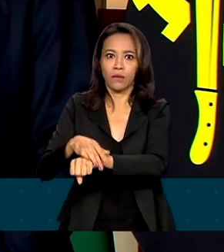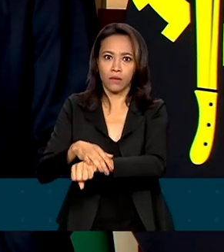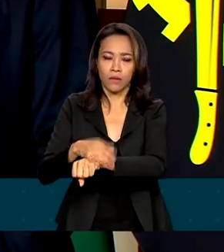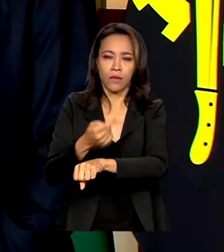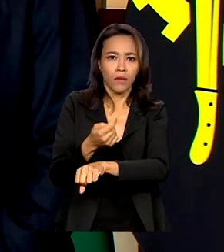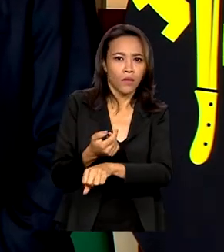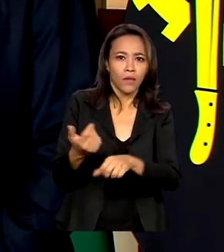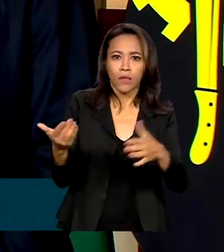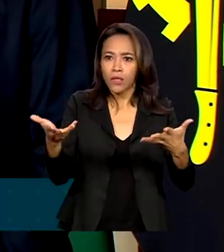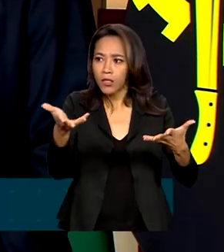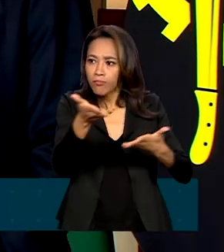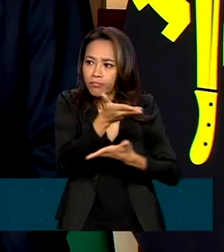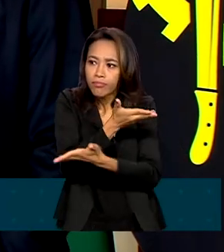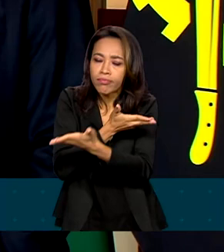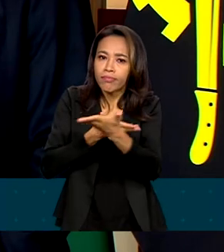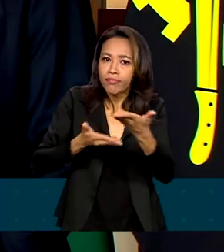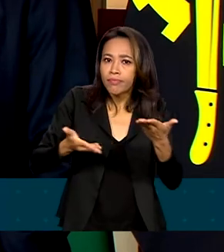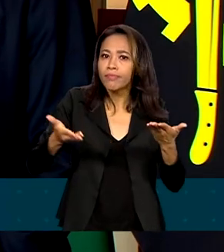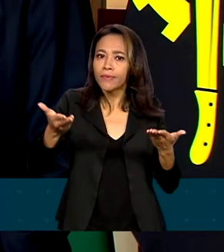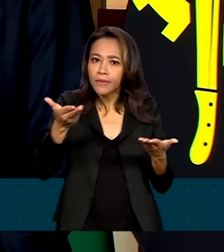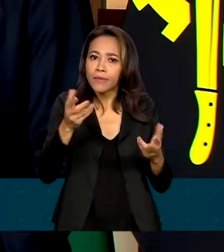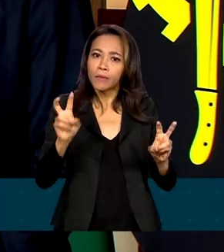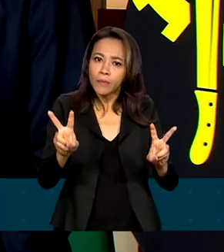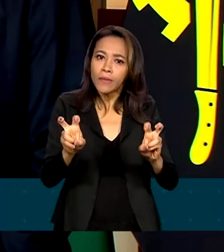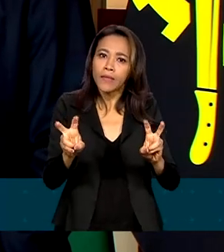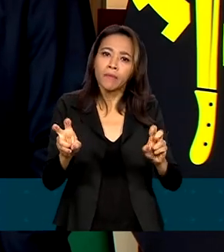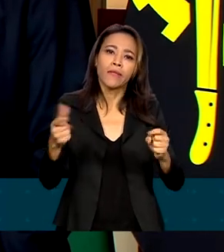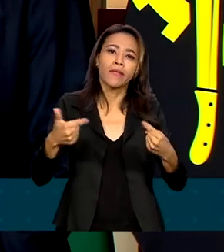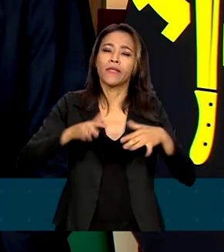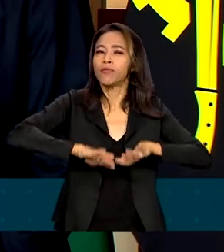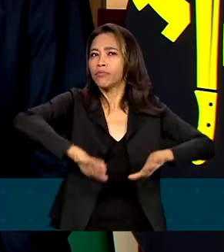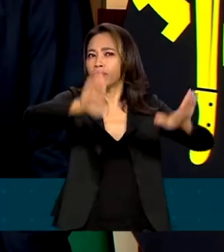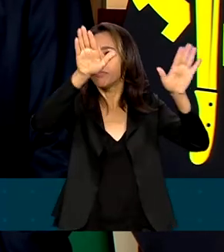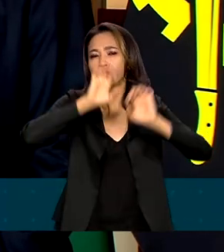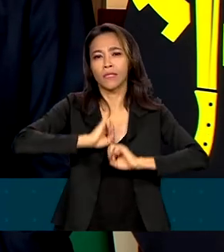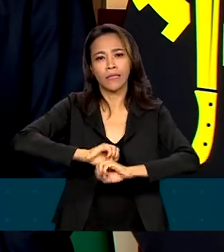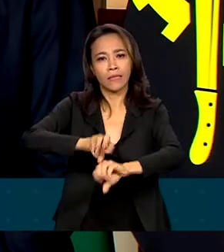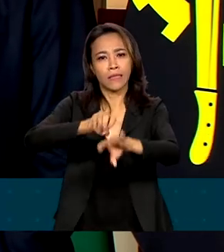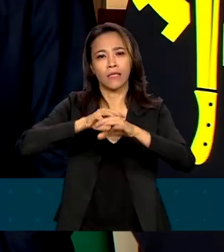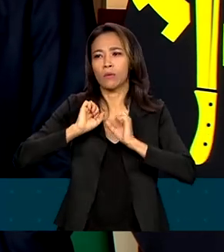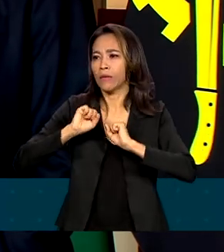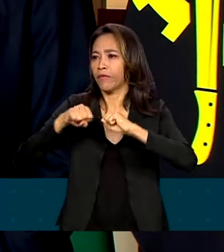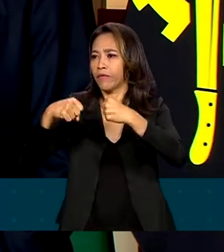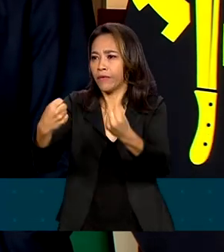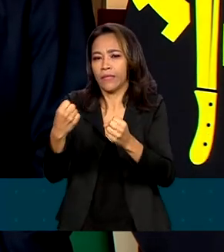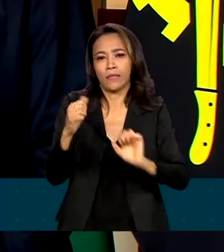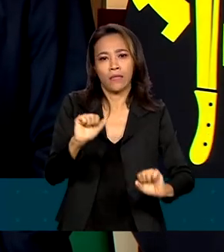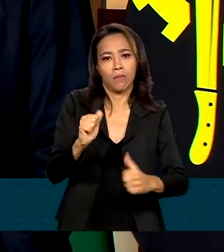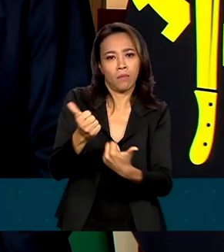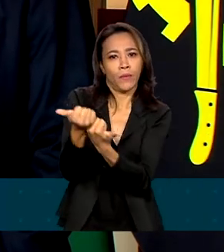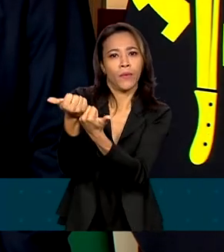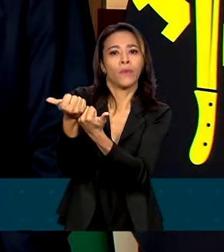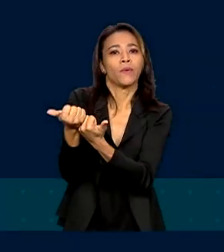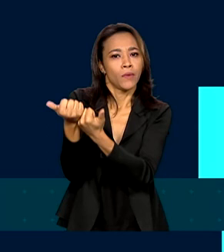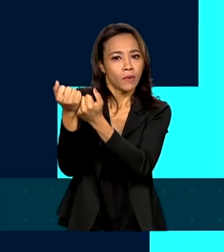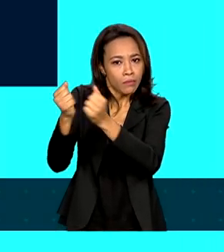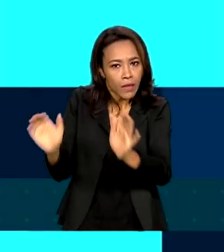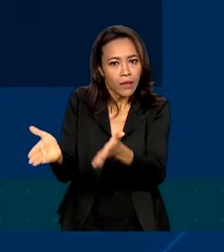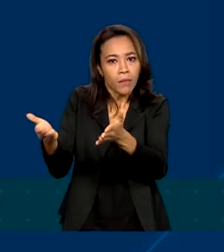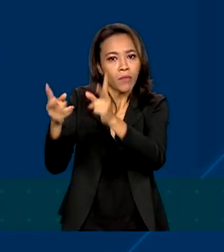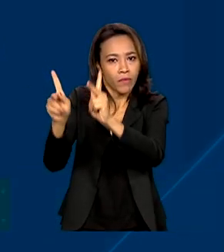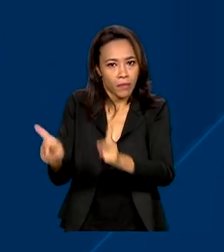quase restrito de assuntos, desde a aviação e educação até a defesa e cooperação para a promoção da paz.